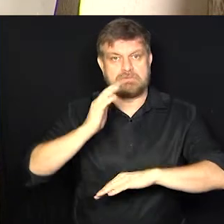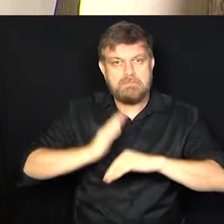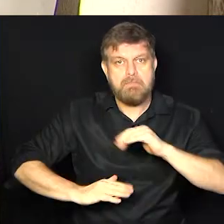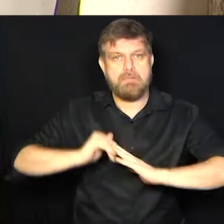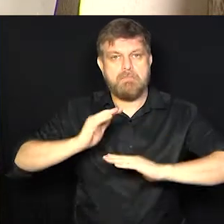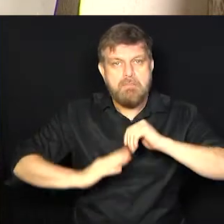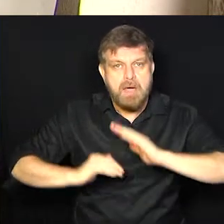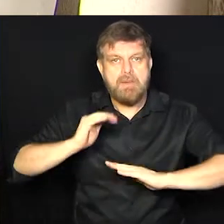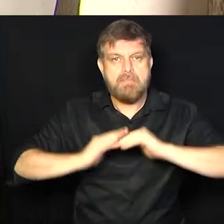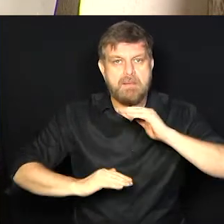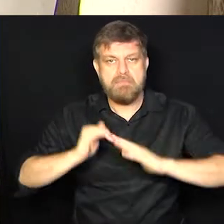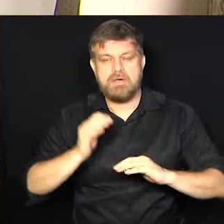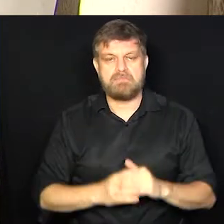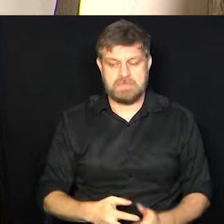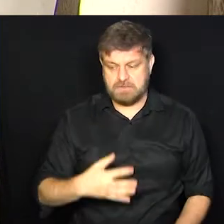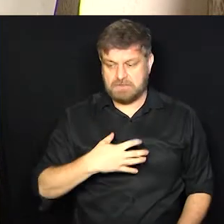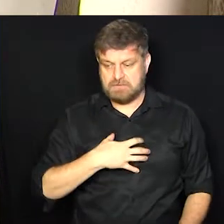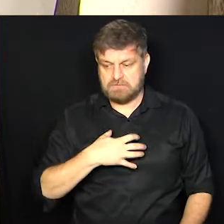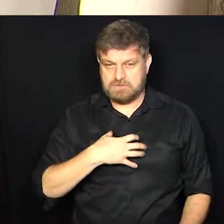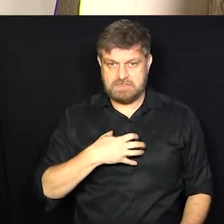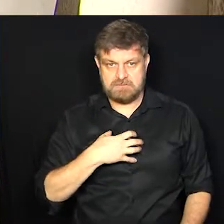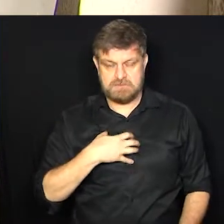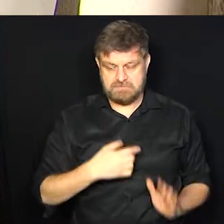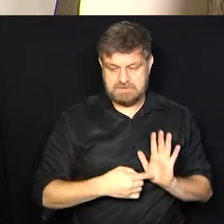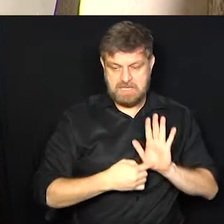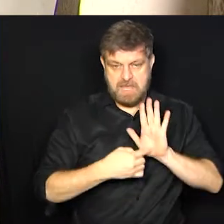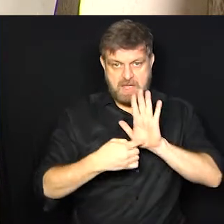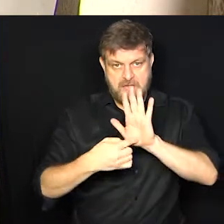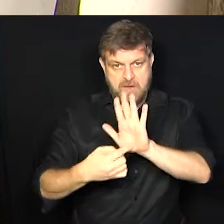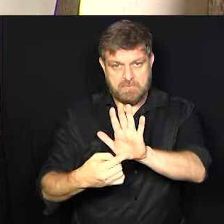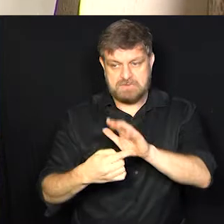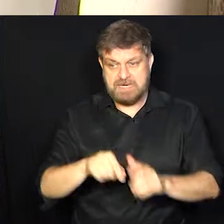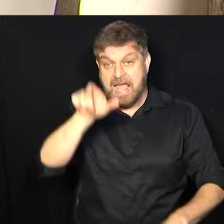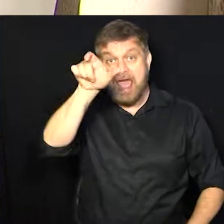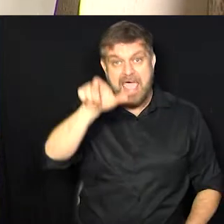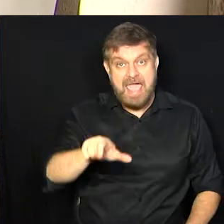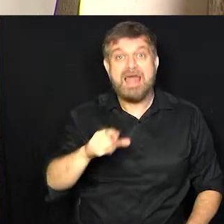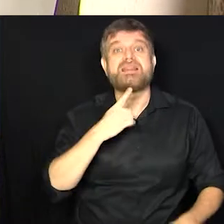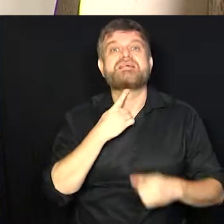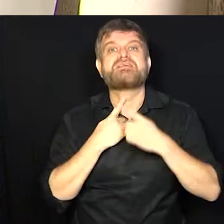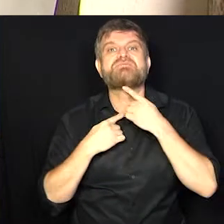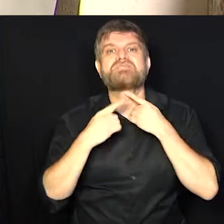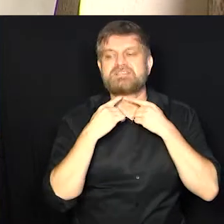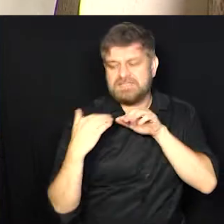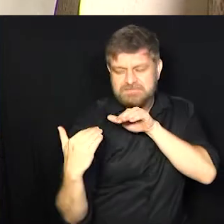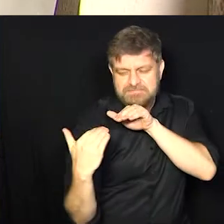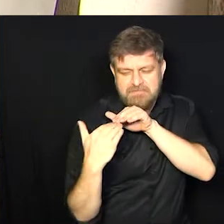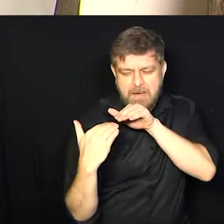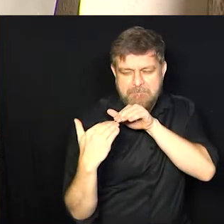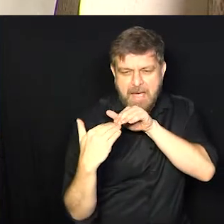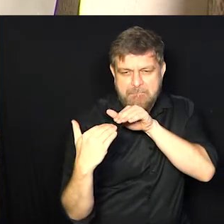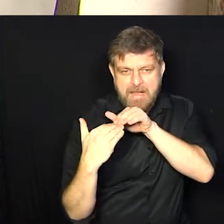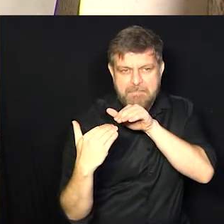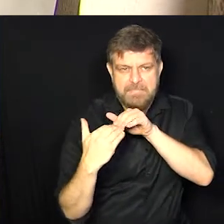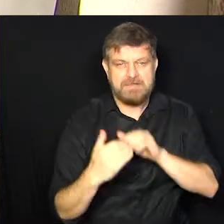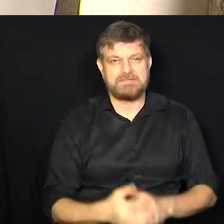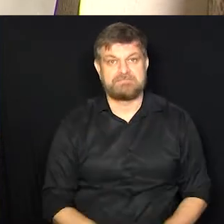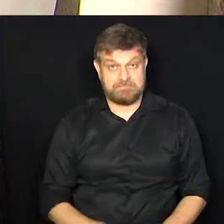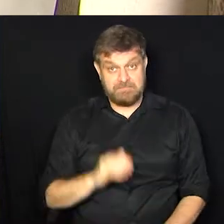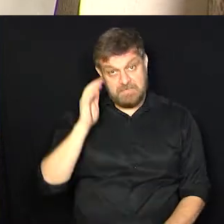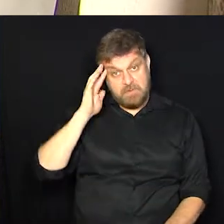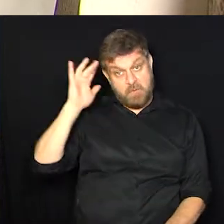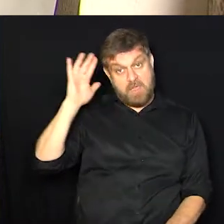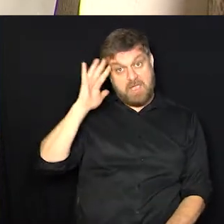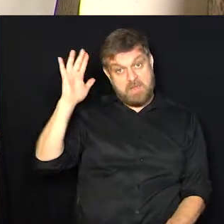Em forma de... sabe? De você devolver pra cliente aquilo que ela espera de você. Eu imagino que